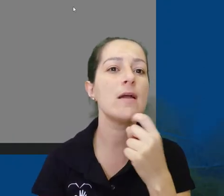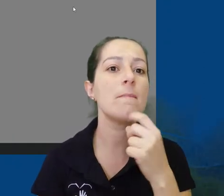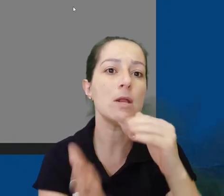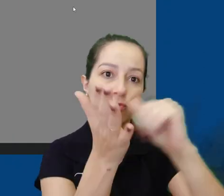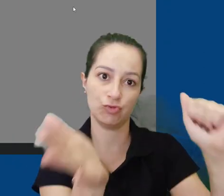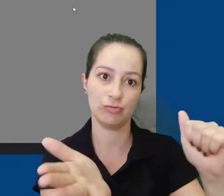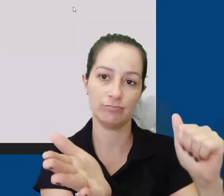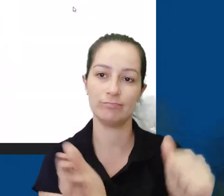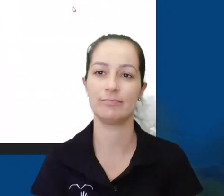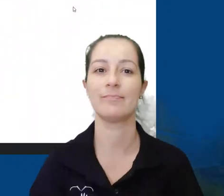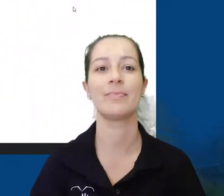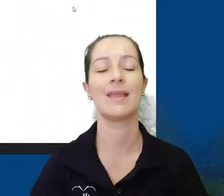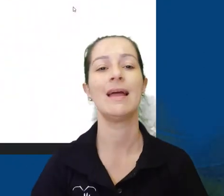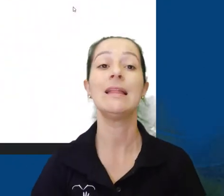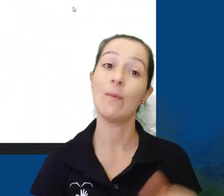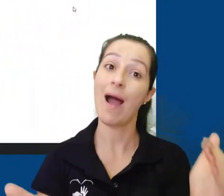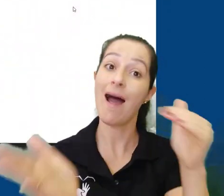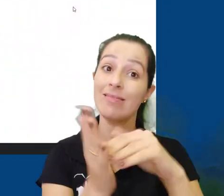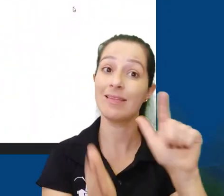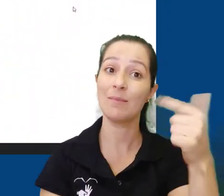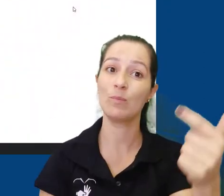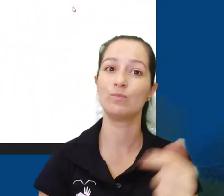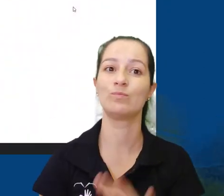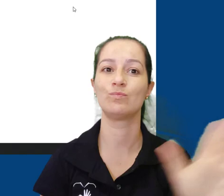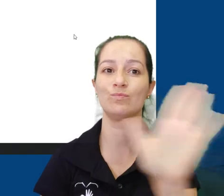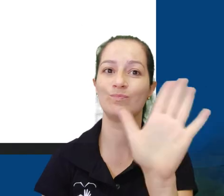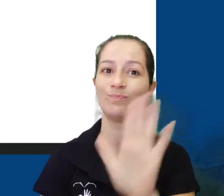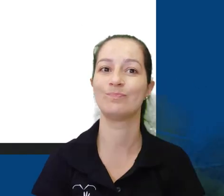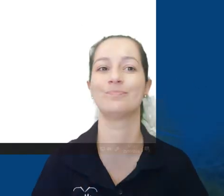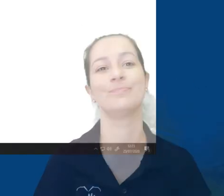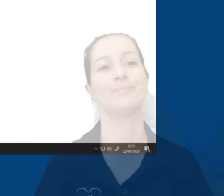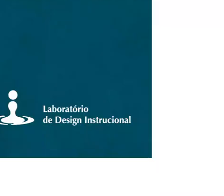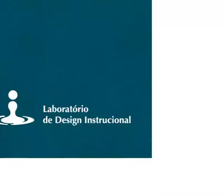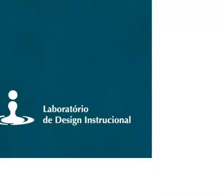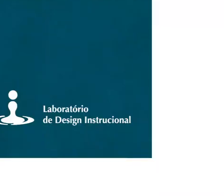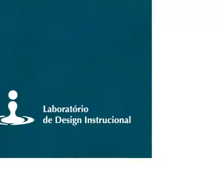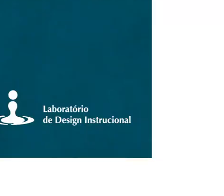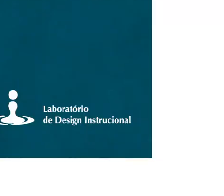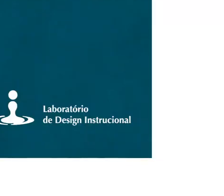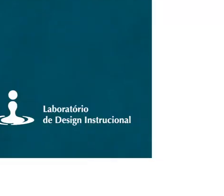Conheça hoje então a sua aba de pessoas. Espero você no próximo vídeo!